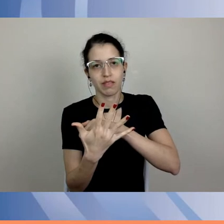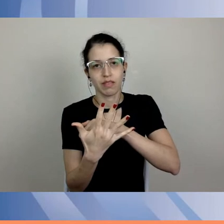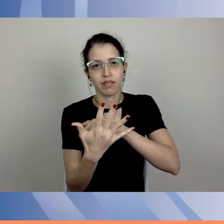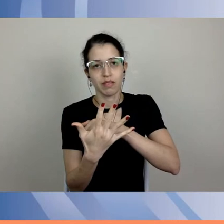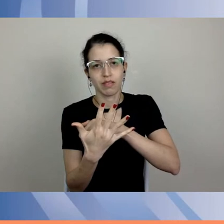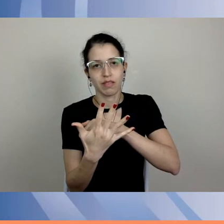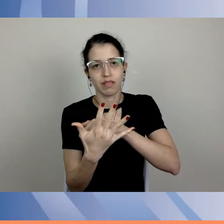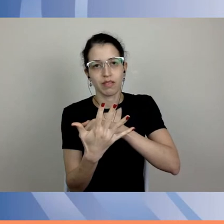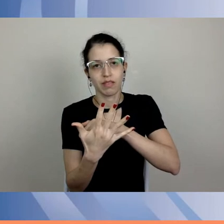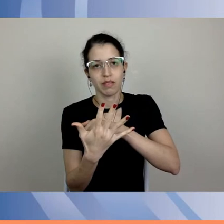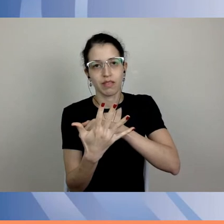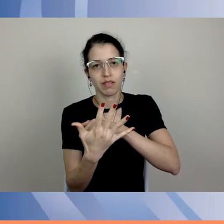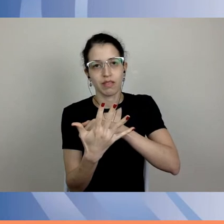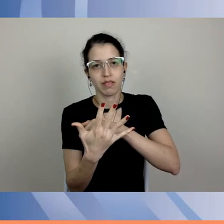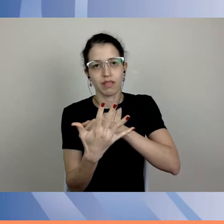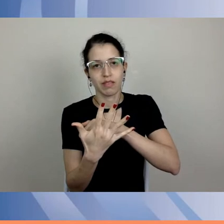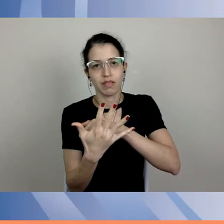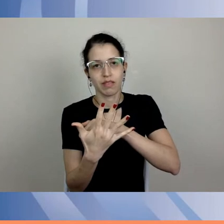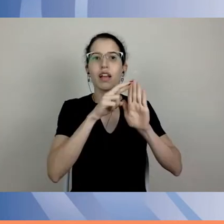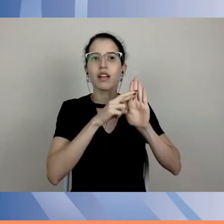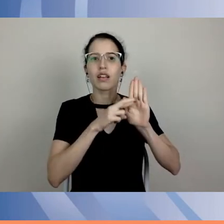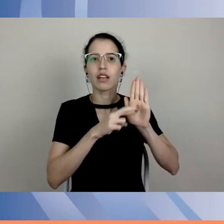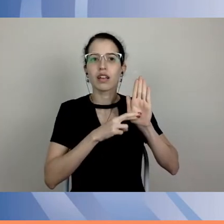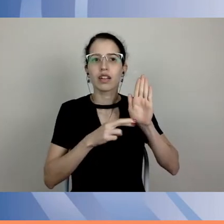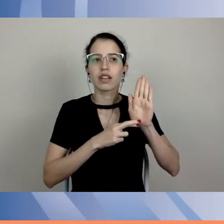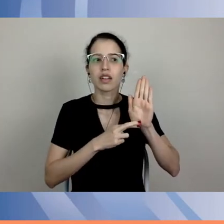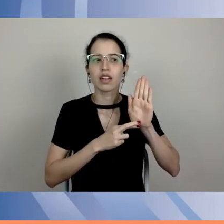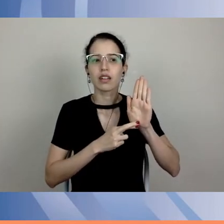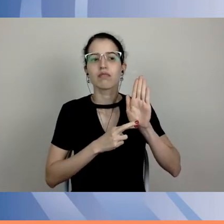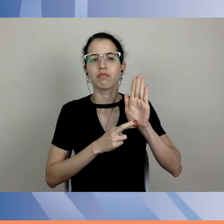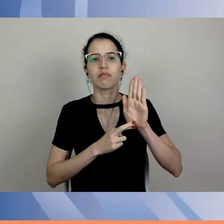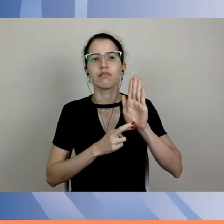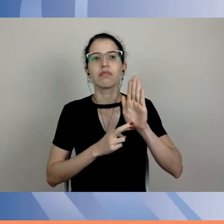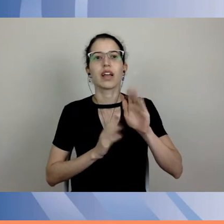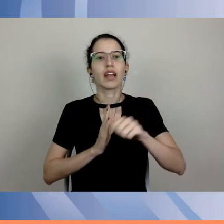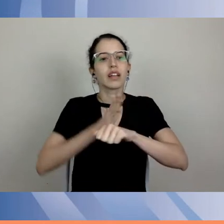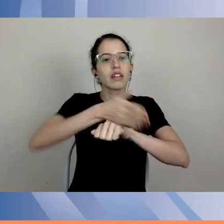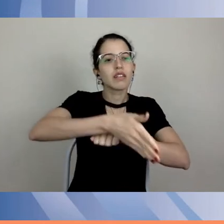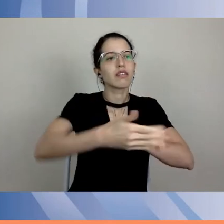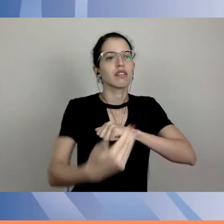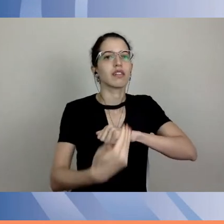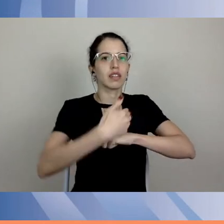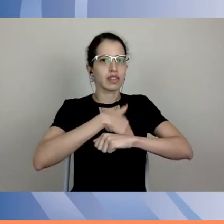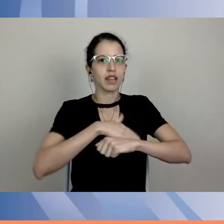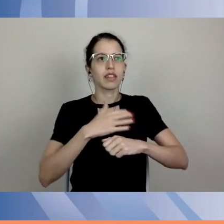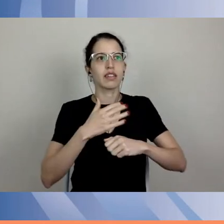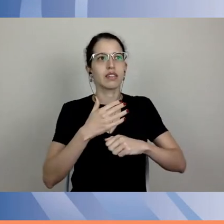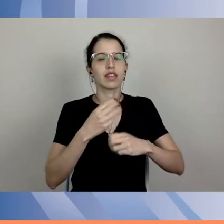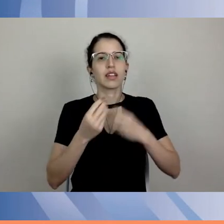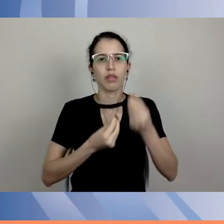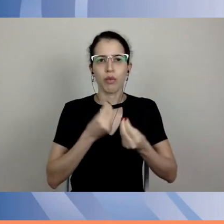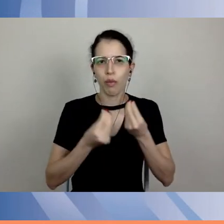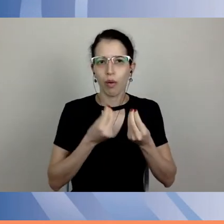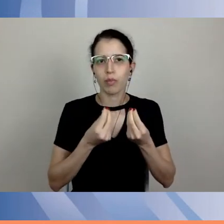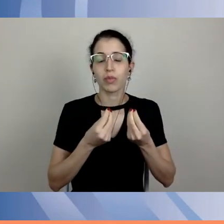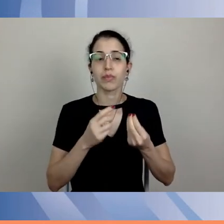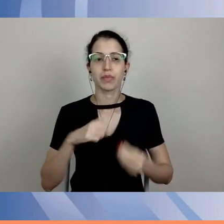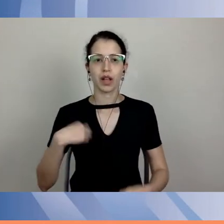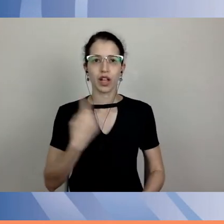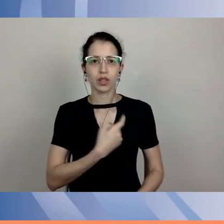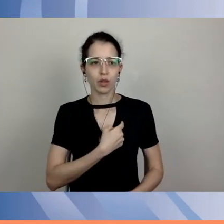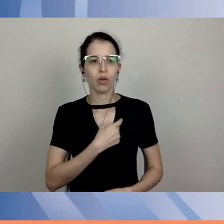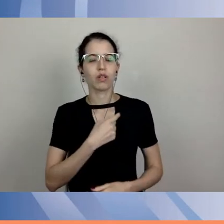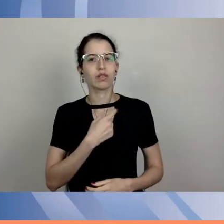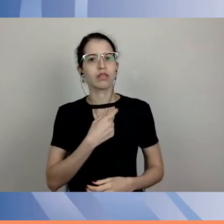entrada e saída, com a nossa grande vocação para a saúde, porque todos somos muito ligados à saúde, a